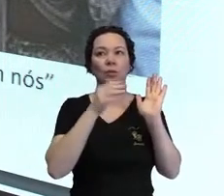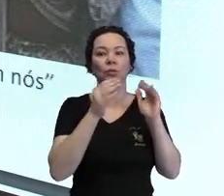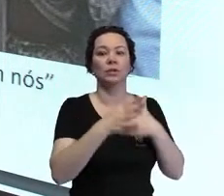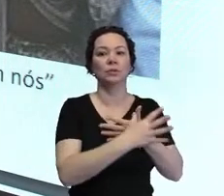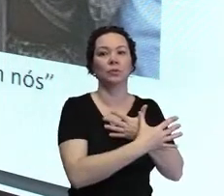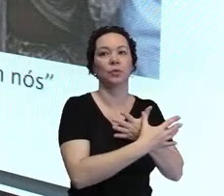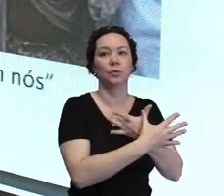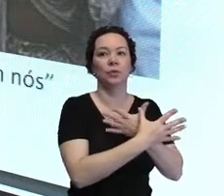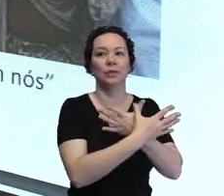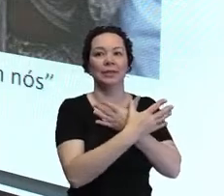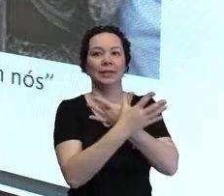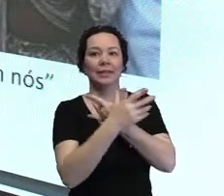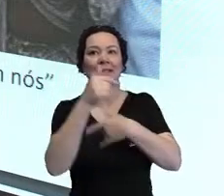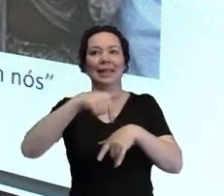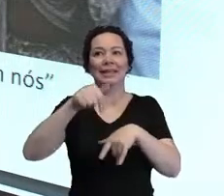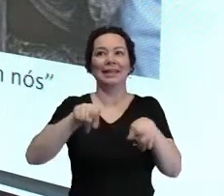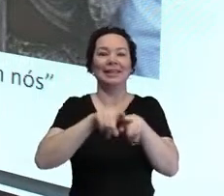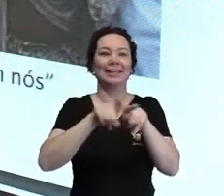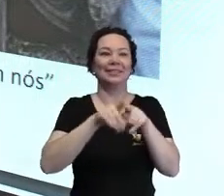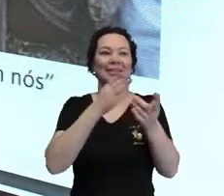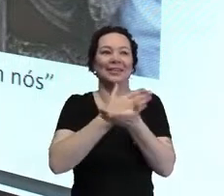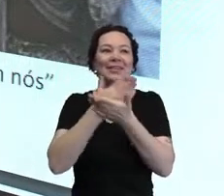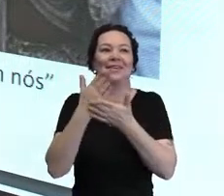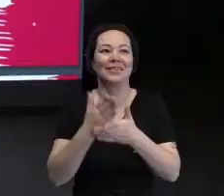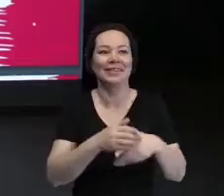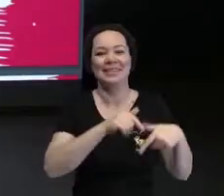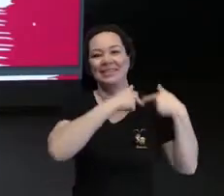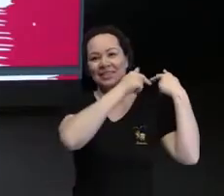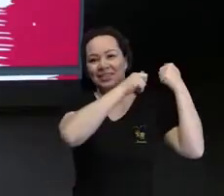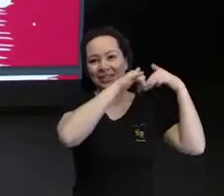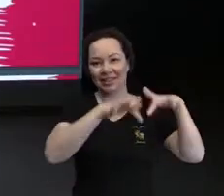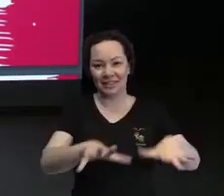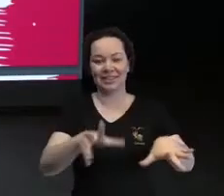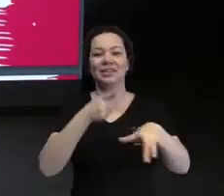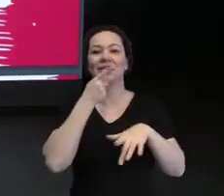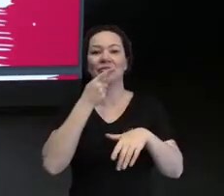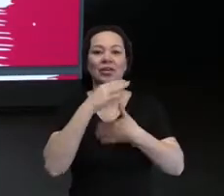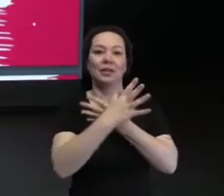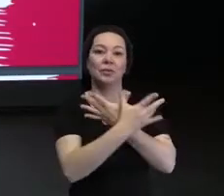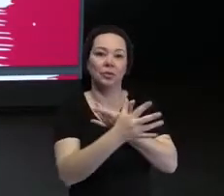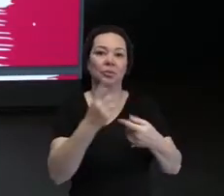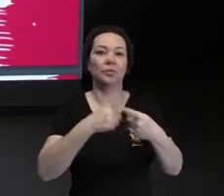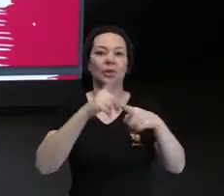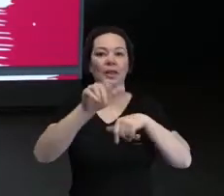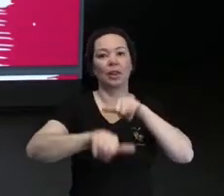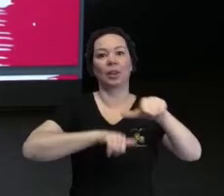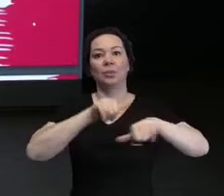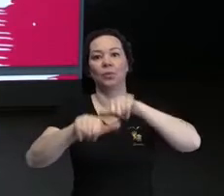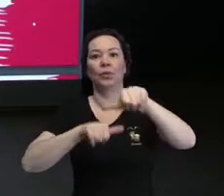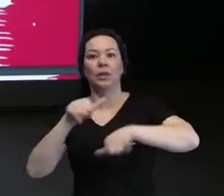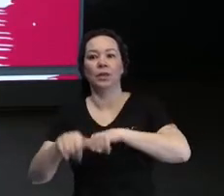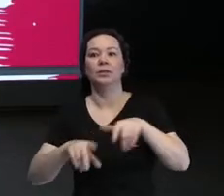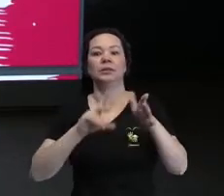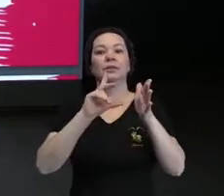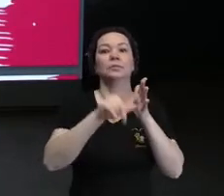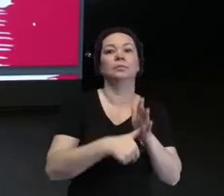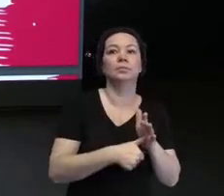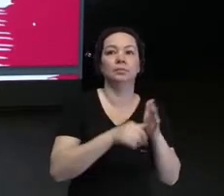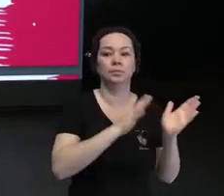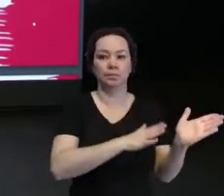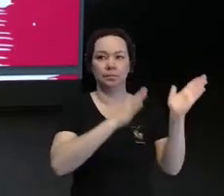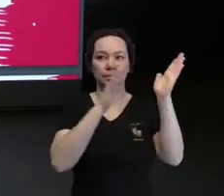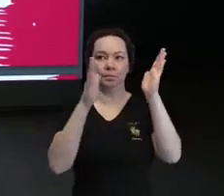borboletas que têm aparecido aqui desde ontem, tantas borboletas que falam tanto da transformação. e do meu lado esquerdo eu tenho uma